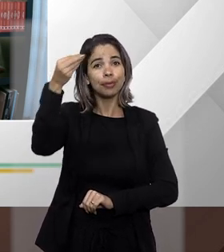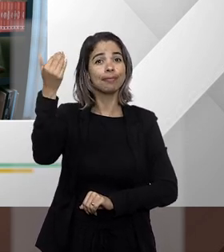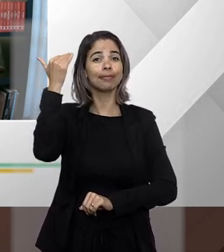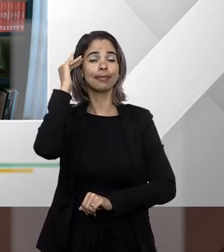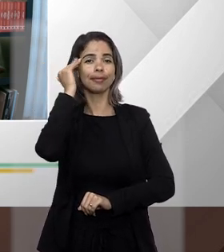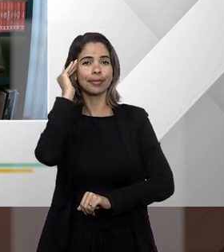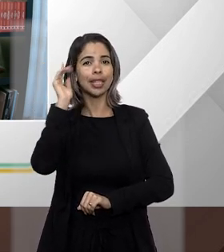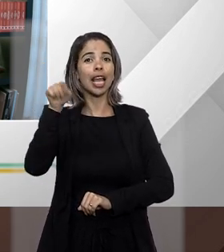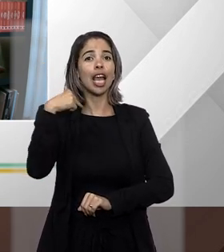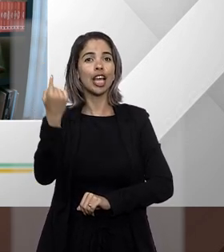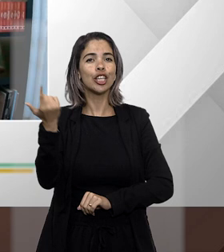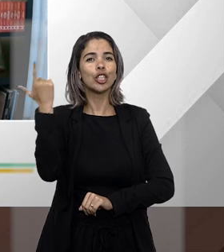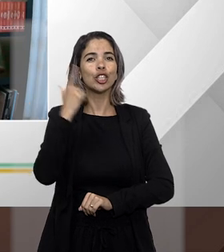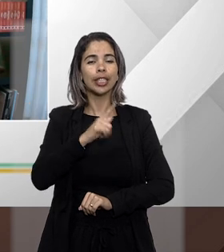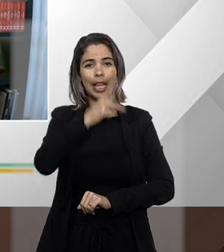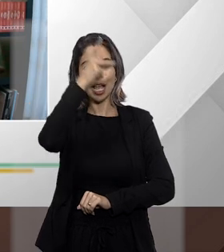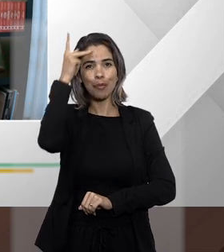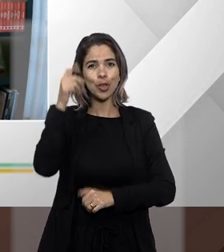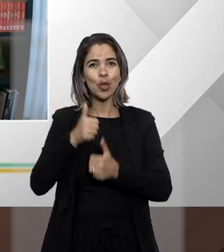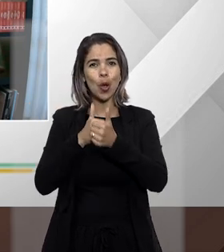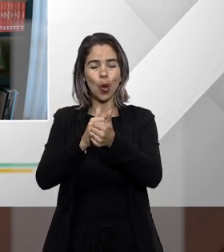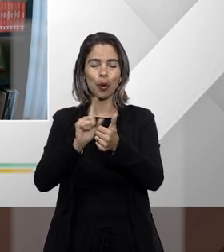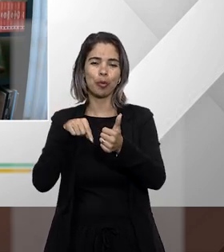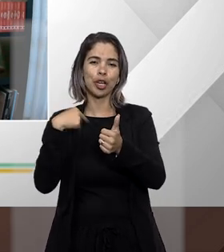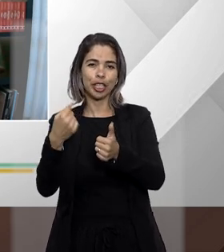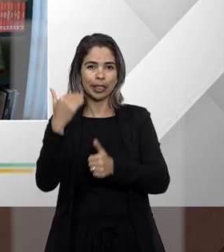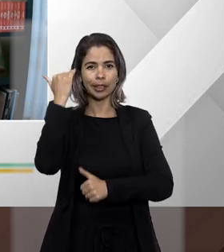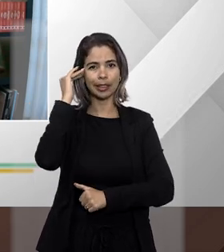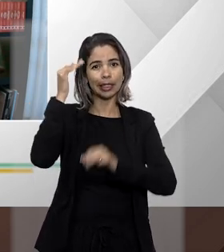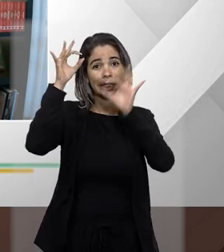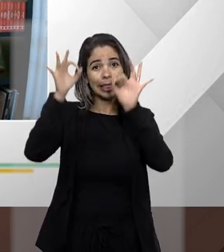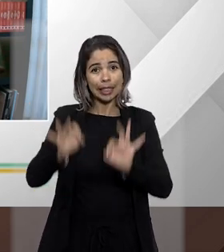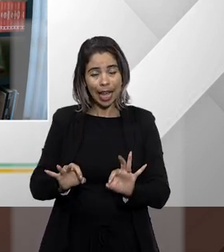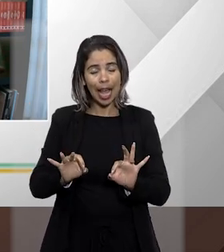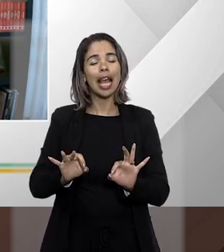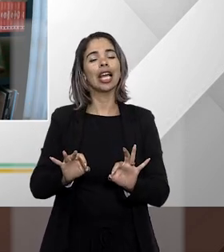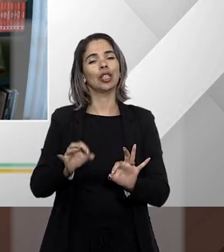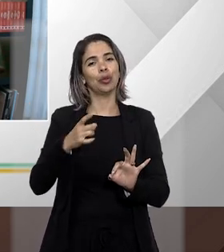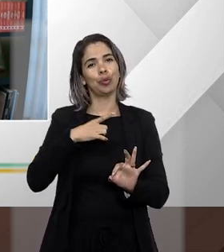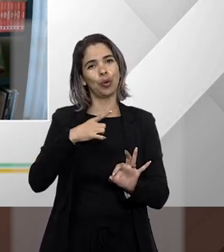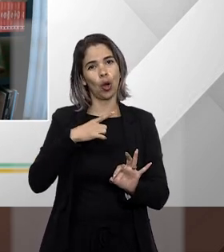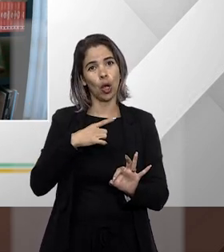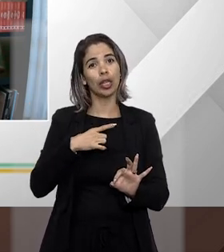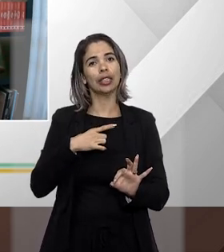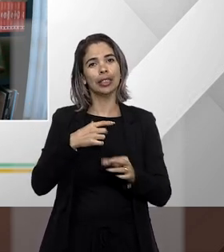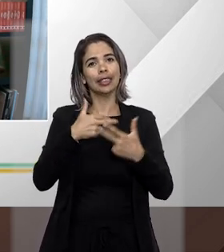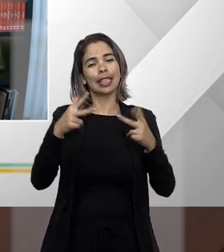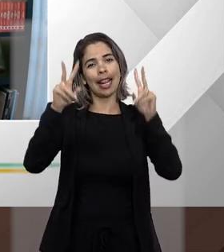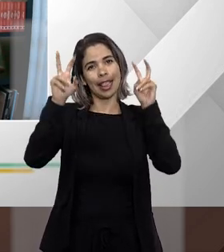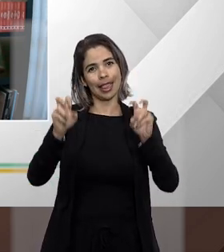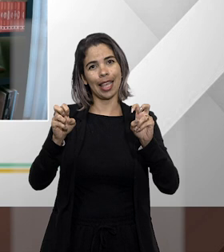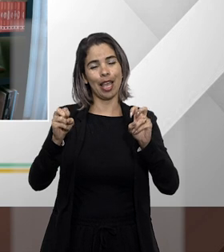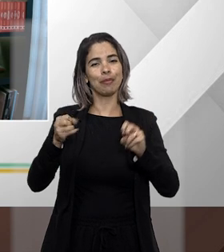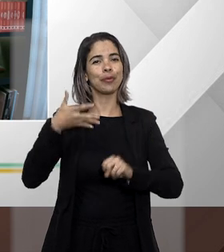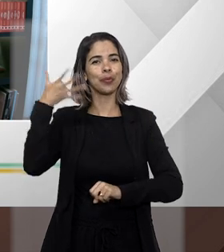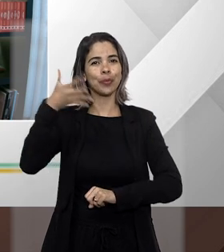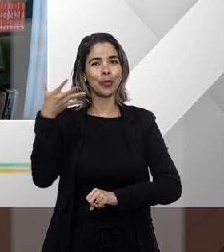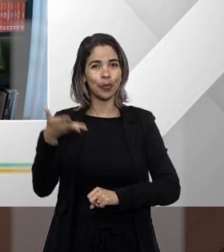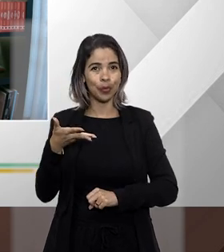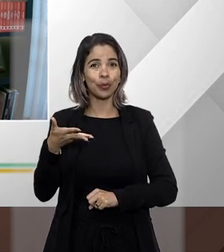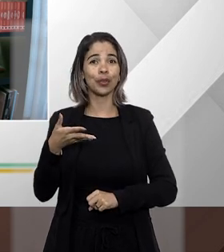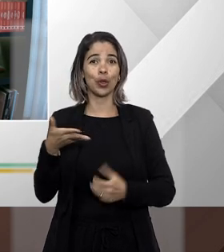acompanha compreenda entenda direito sobre o que a gente fala então falando dessa vida prática aí do senhor